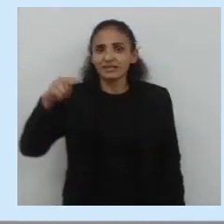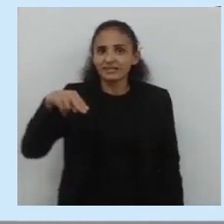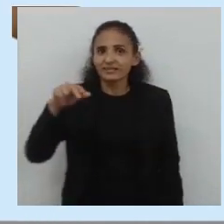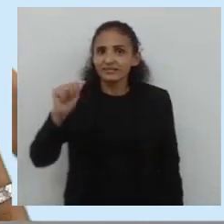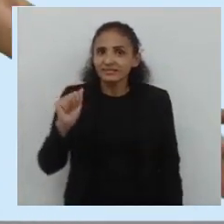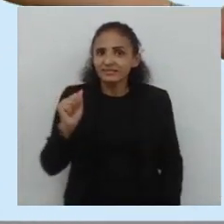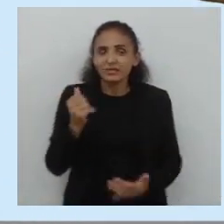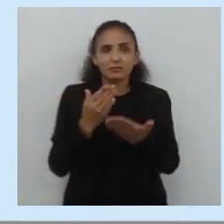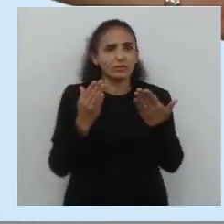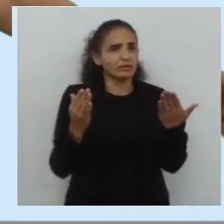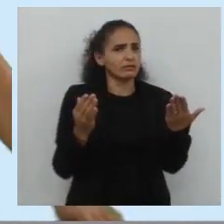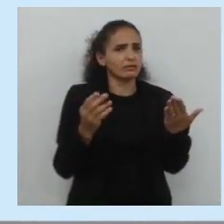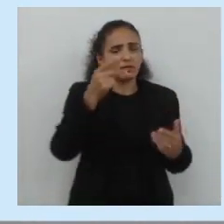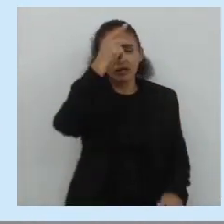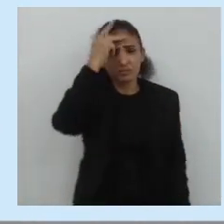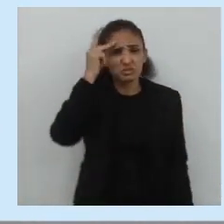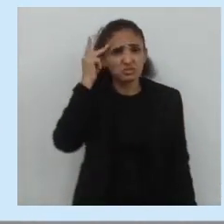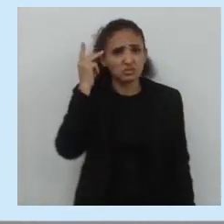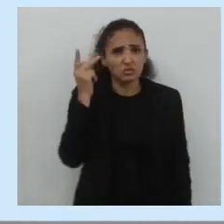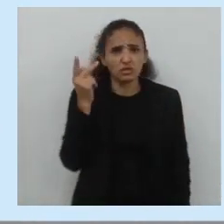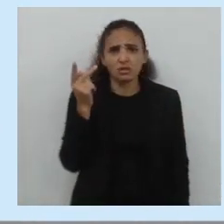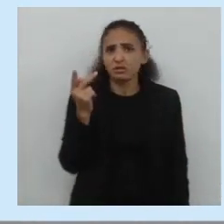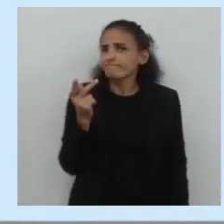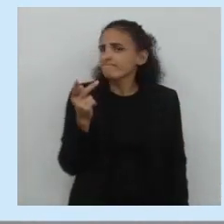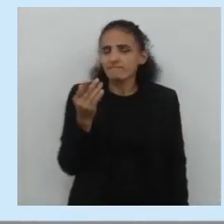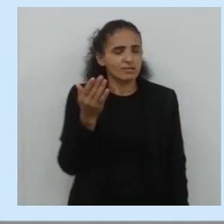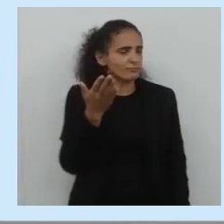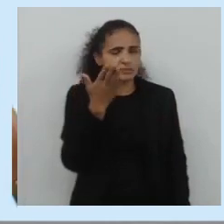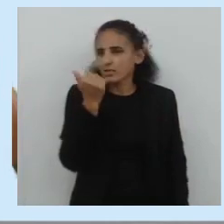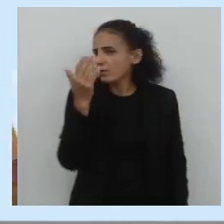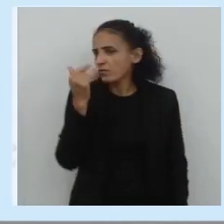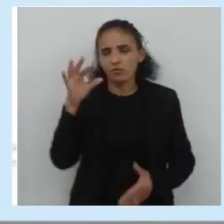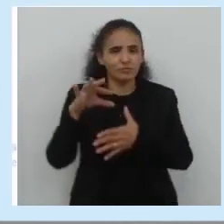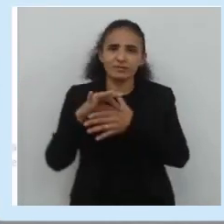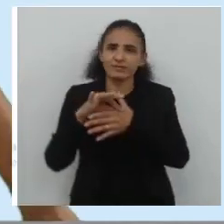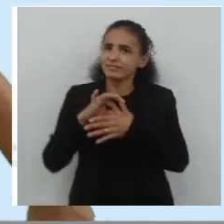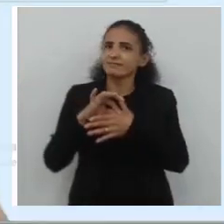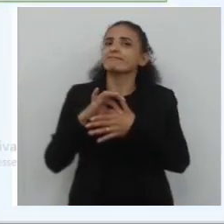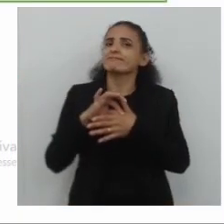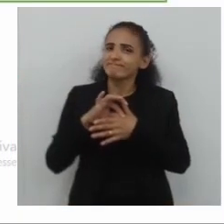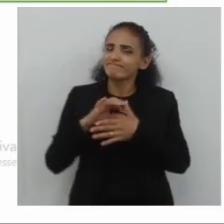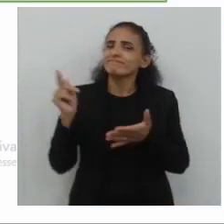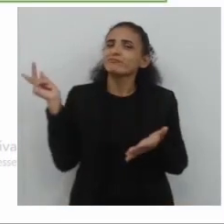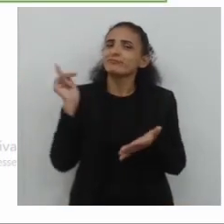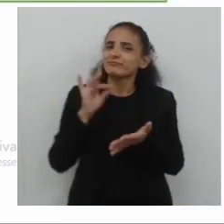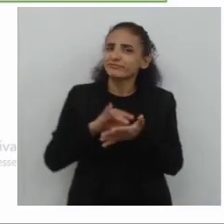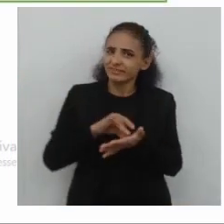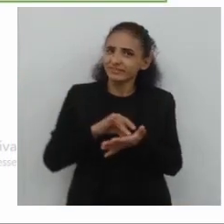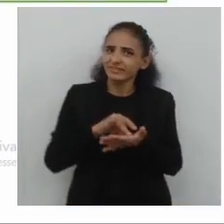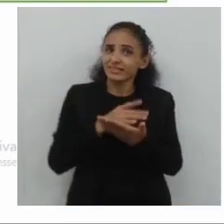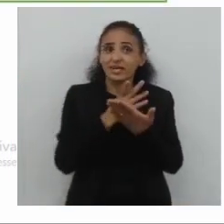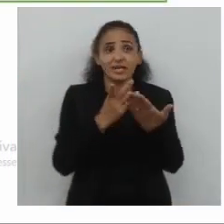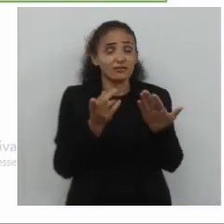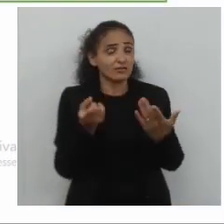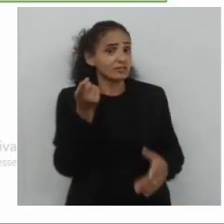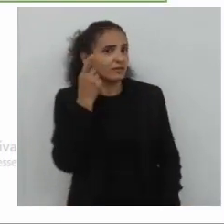propaganda, para aqueles, o quê? Que não comem carne, certo? Então, olhando de novo, para a tela, veja que há uma